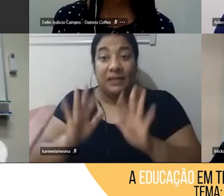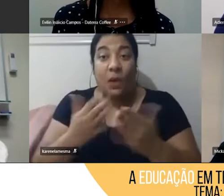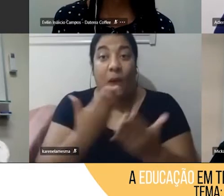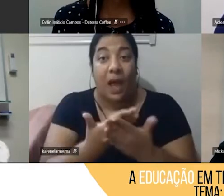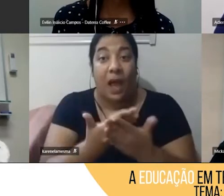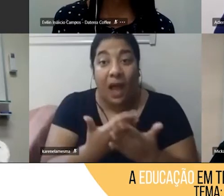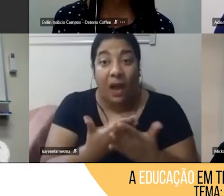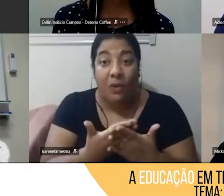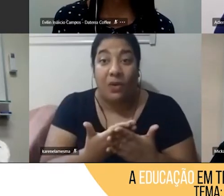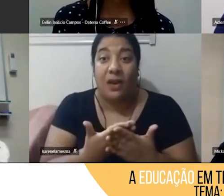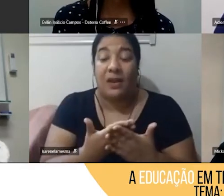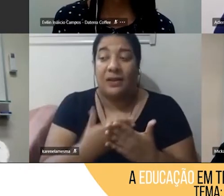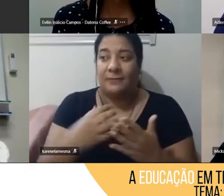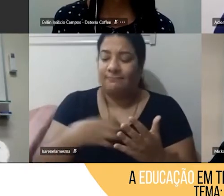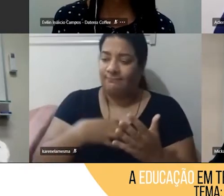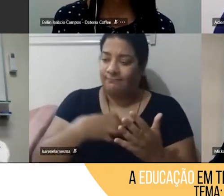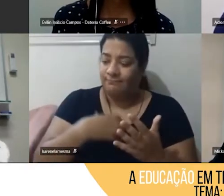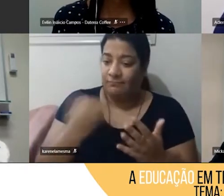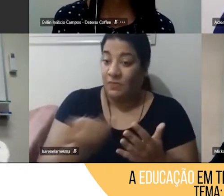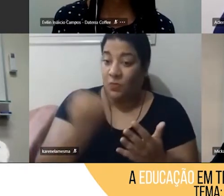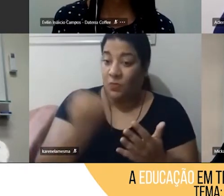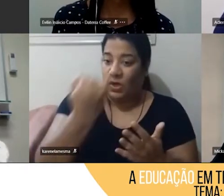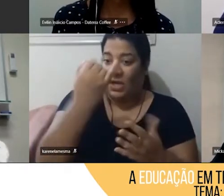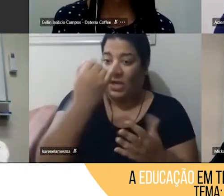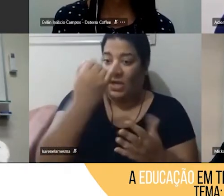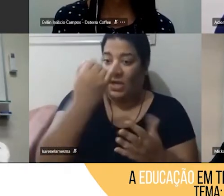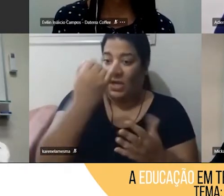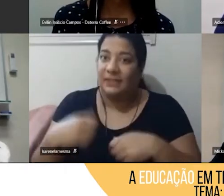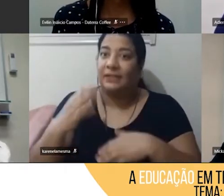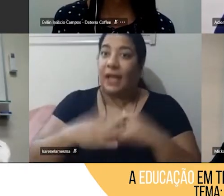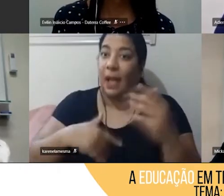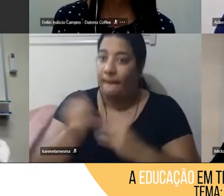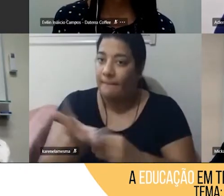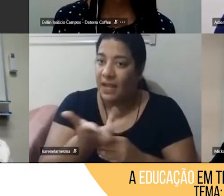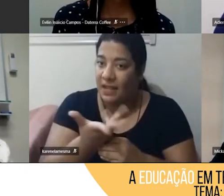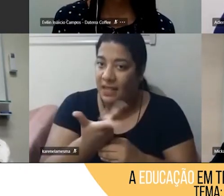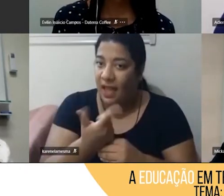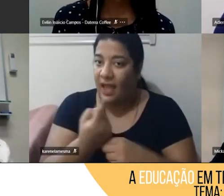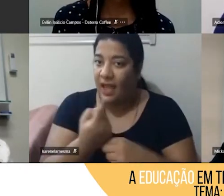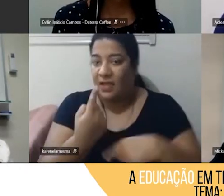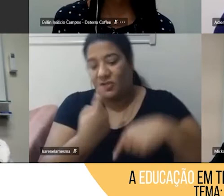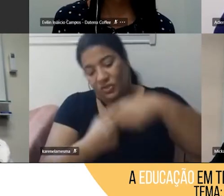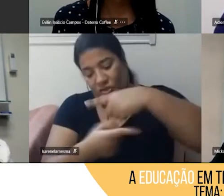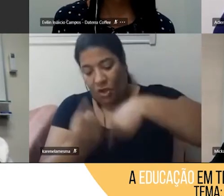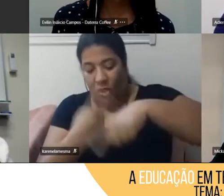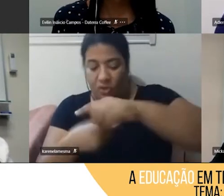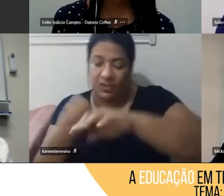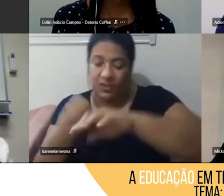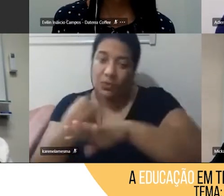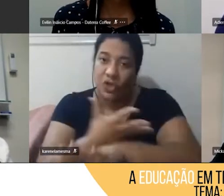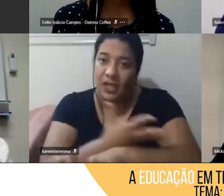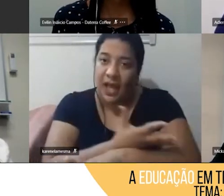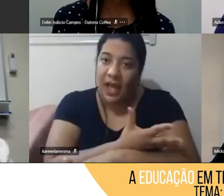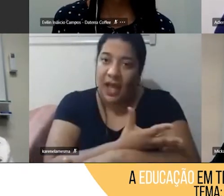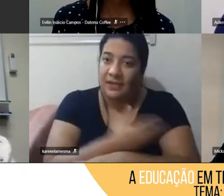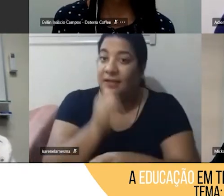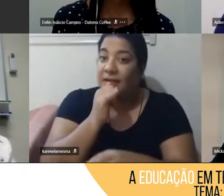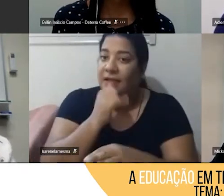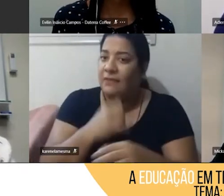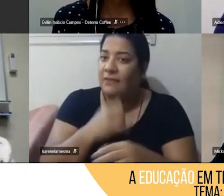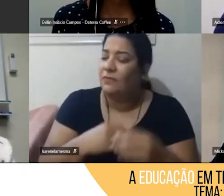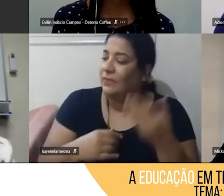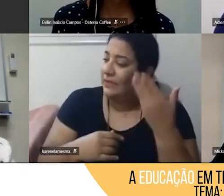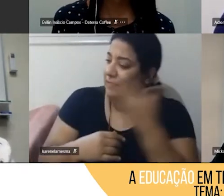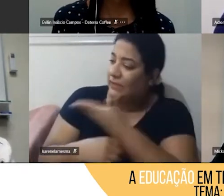competências socioemocionais, né, então como é que eu pego, como é que eu estimulo a curiosidade, como é que eu